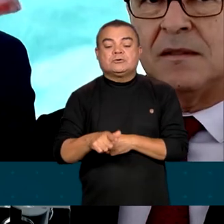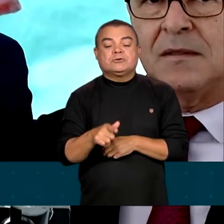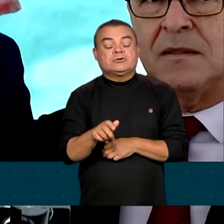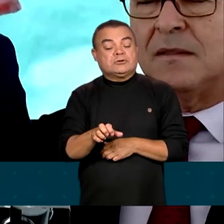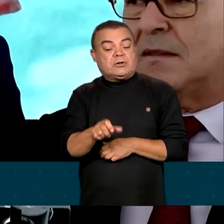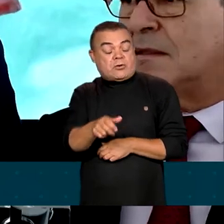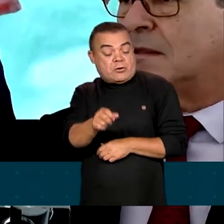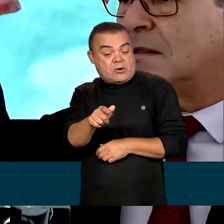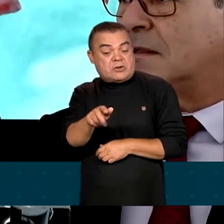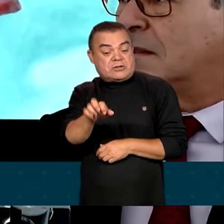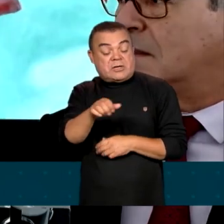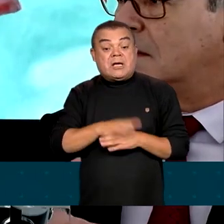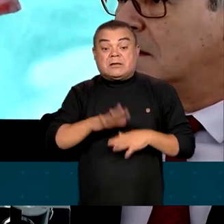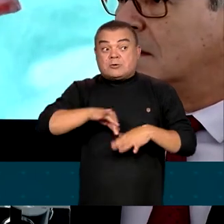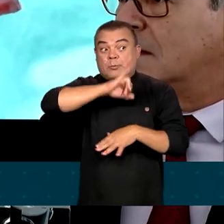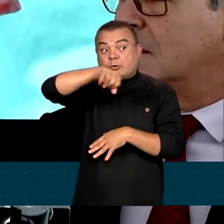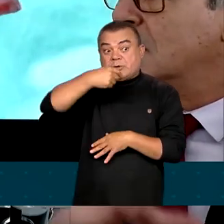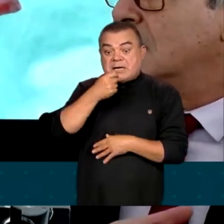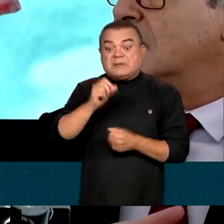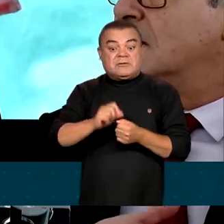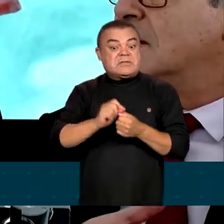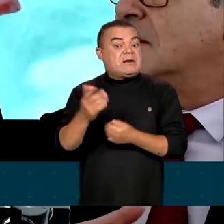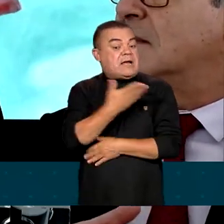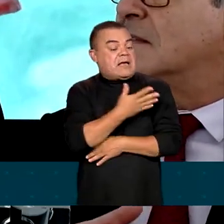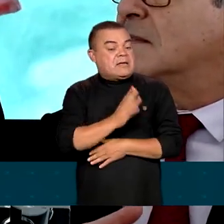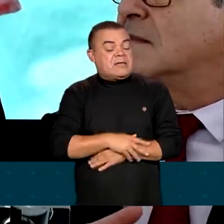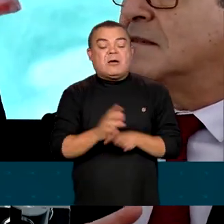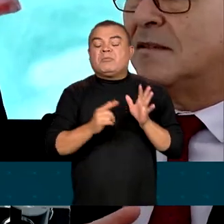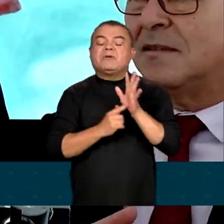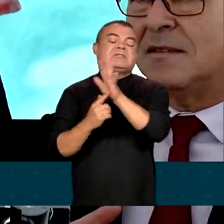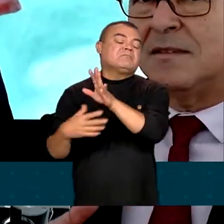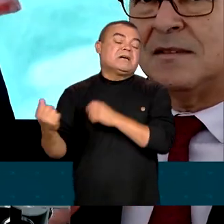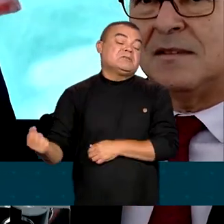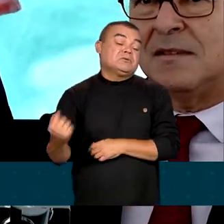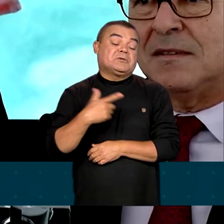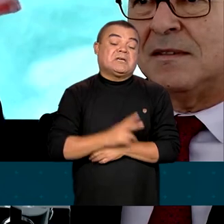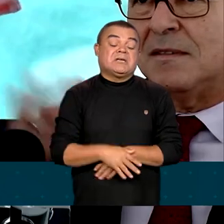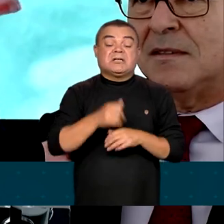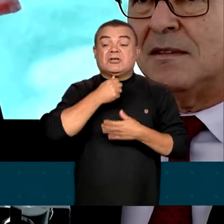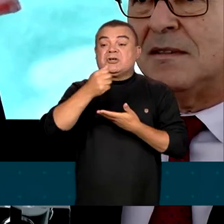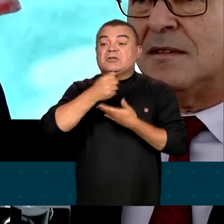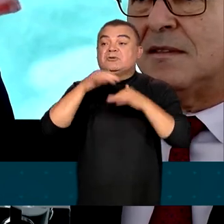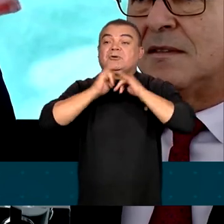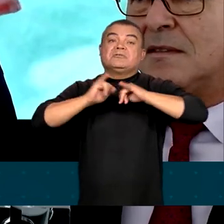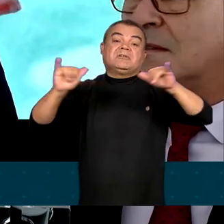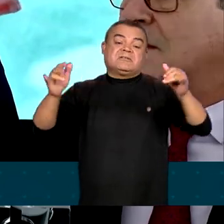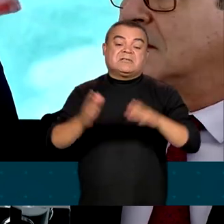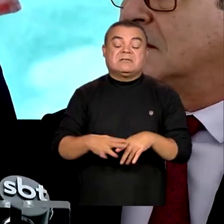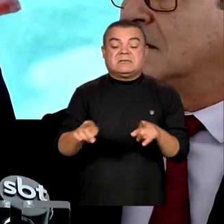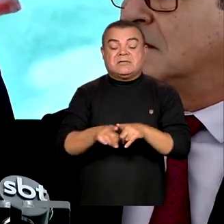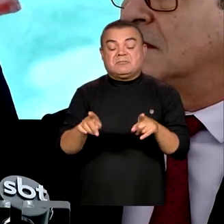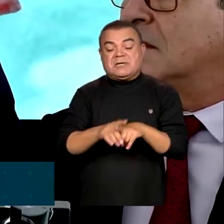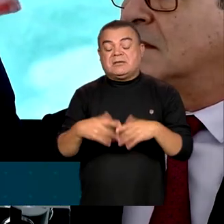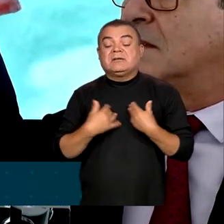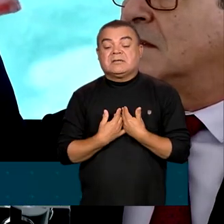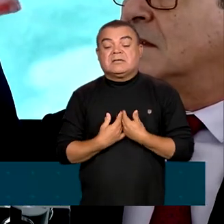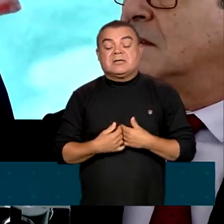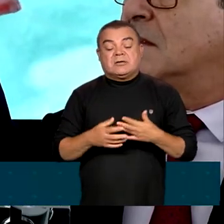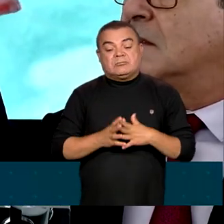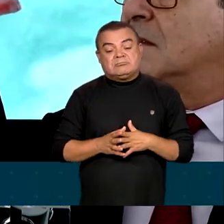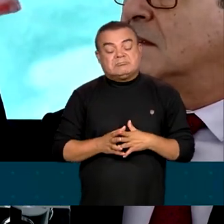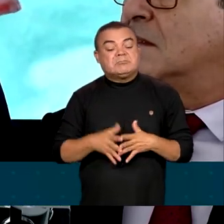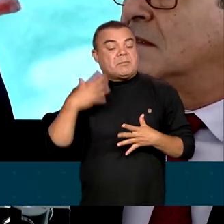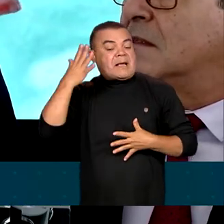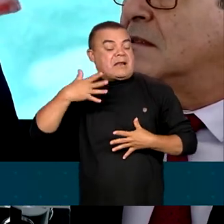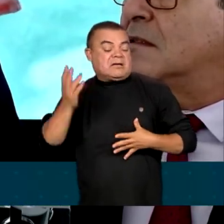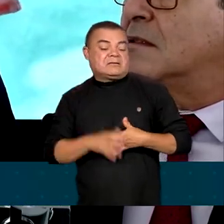oportunidades que fizeram lá, falam mais do que manchetes, entendeu? E discursos no plenário. Eu acho que foi uma fala do